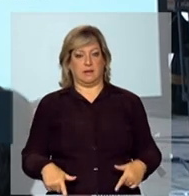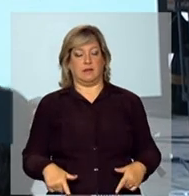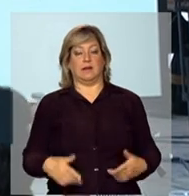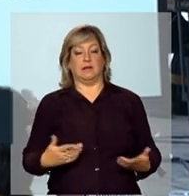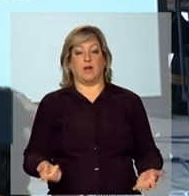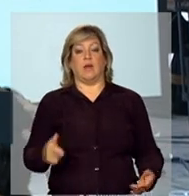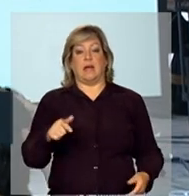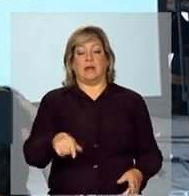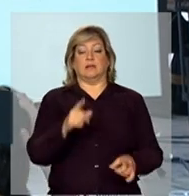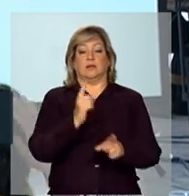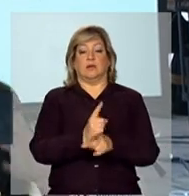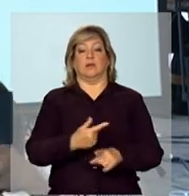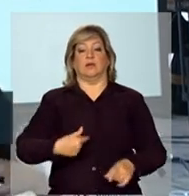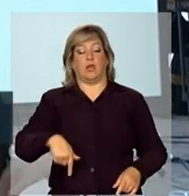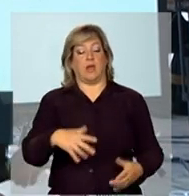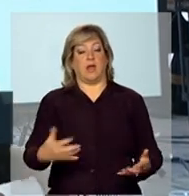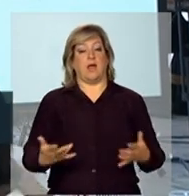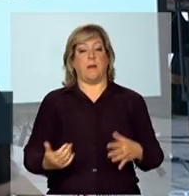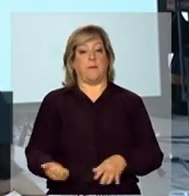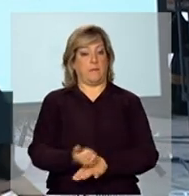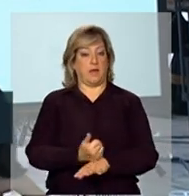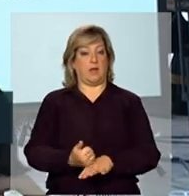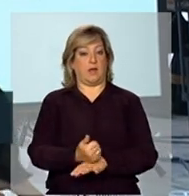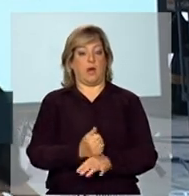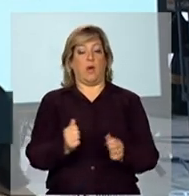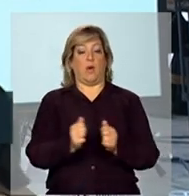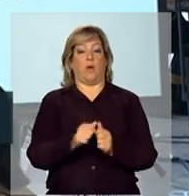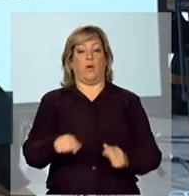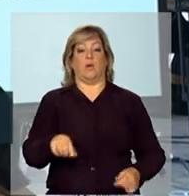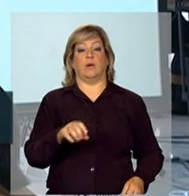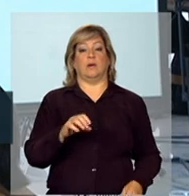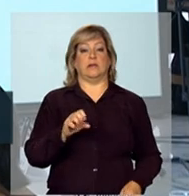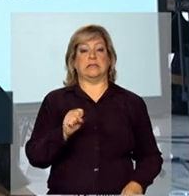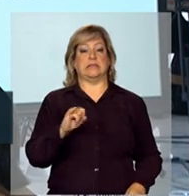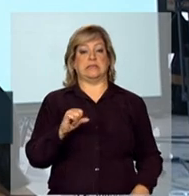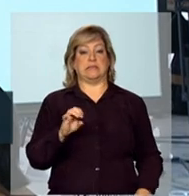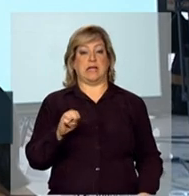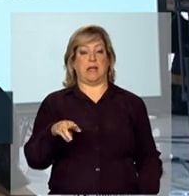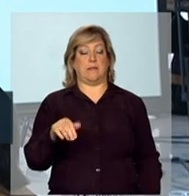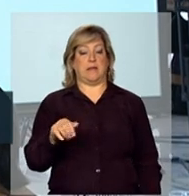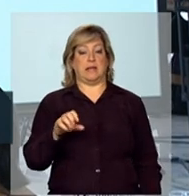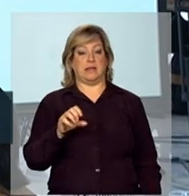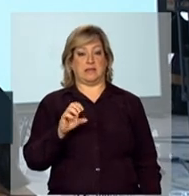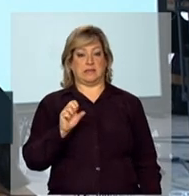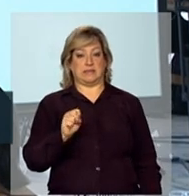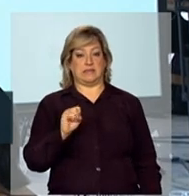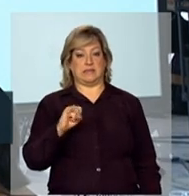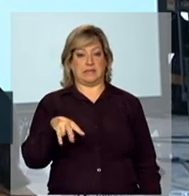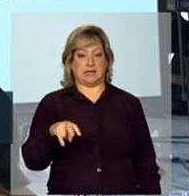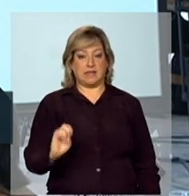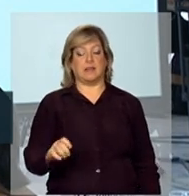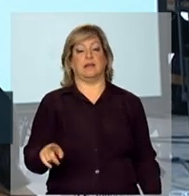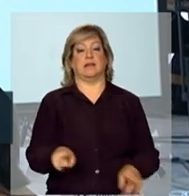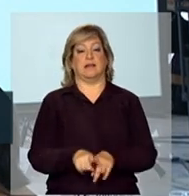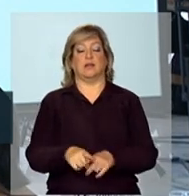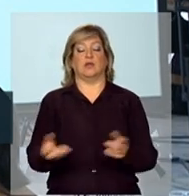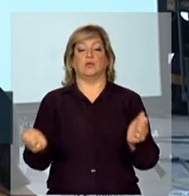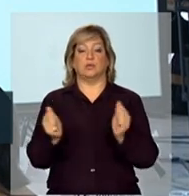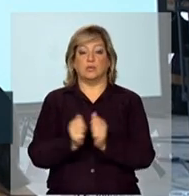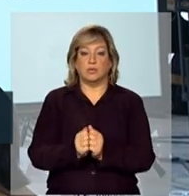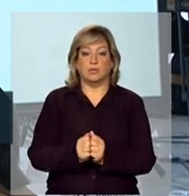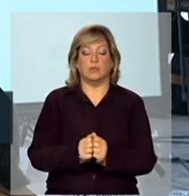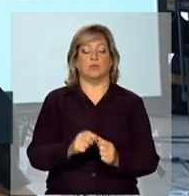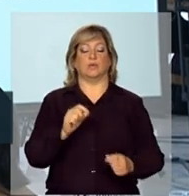encontro que nós estamos agora melhorando com o sistema CINE e com o sistema do Mais Emprego, junto com o Ministério do Trabalho.